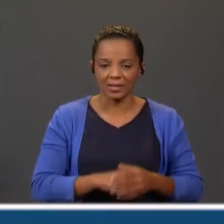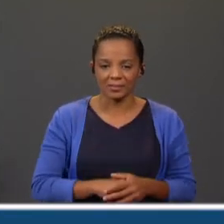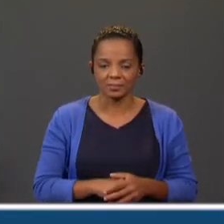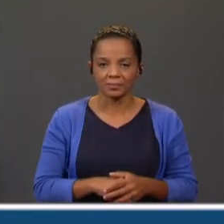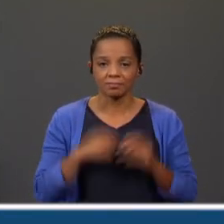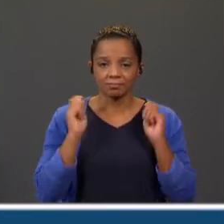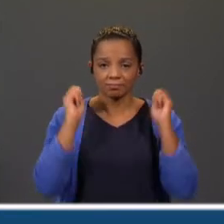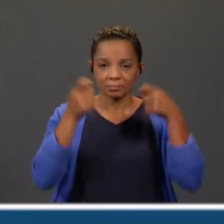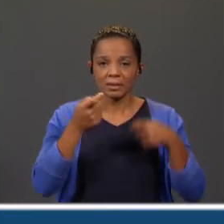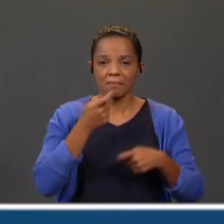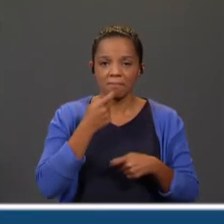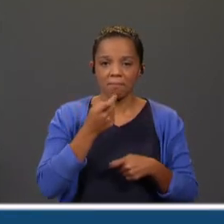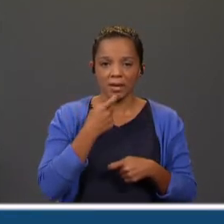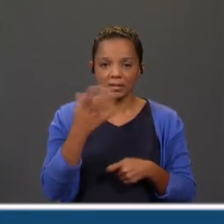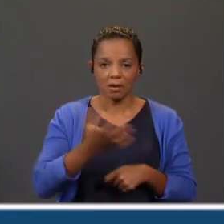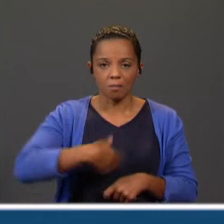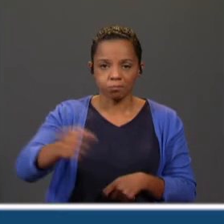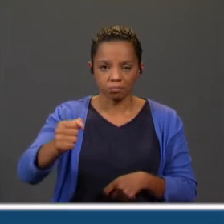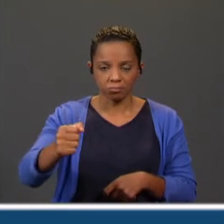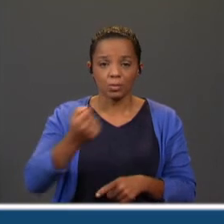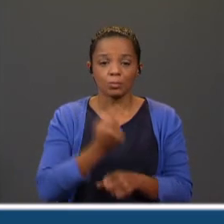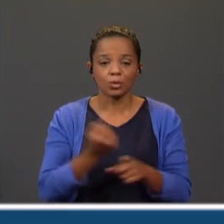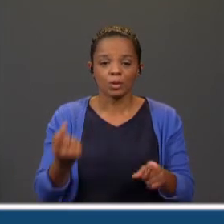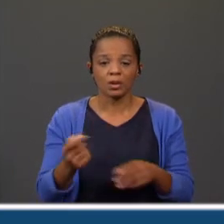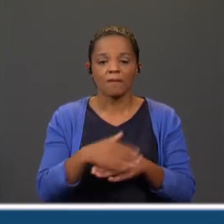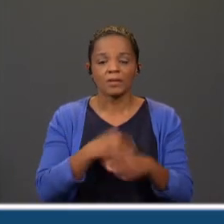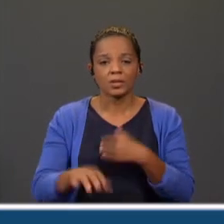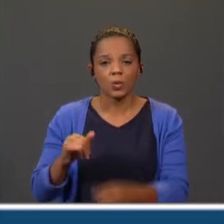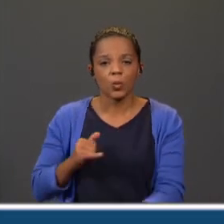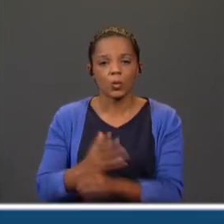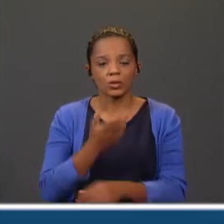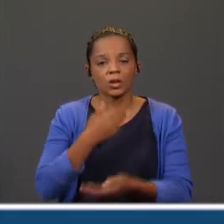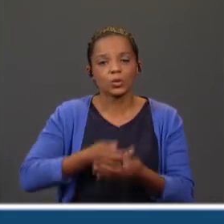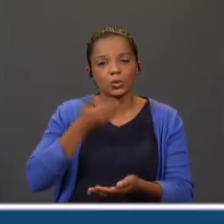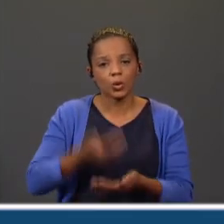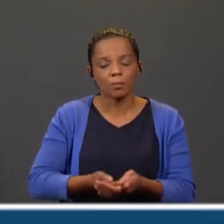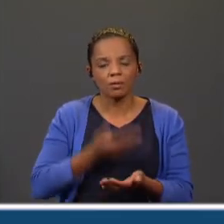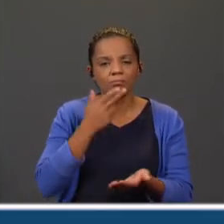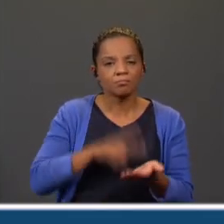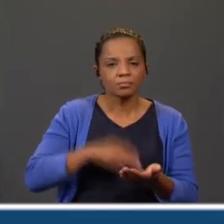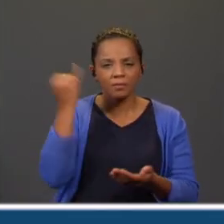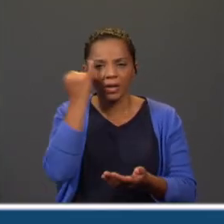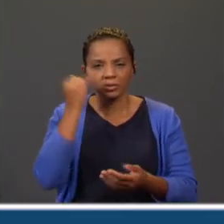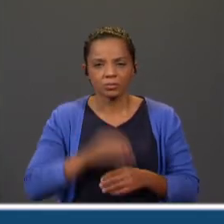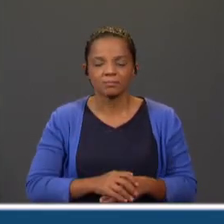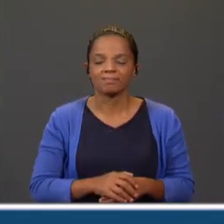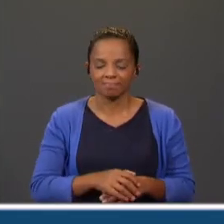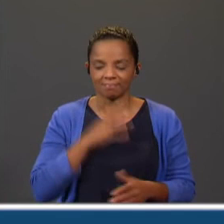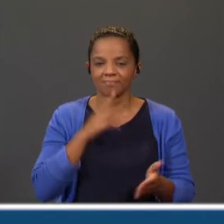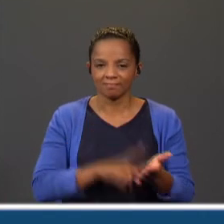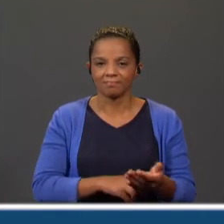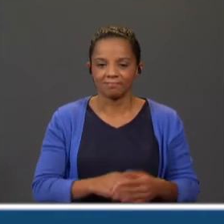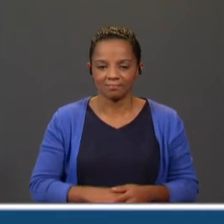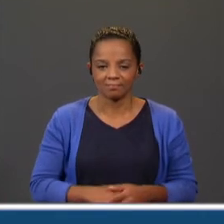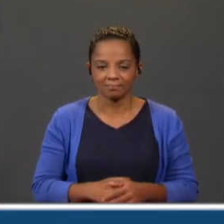O frade levou a pedra consigo para fazer outra sopa. Verdadeira ou falso? É verdadeira.